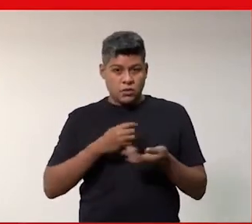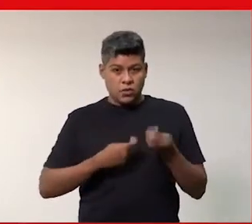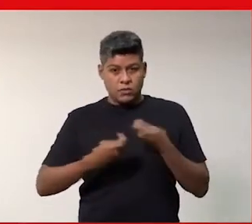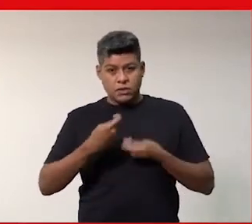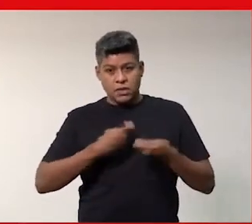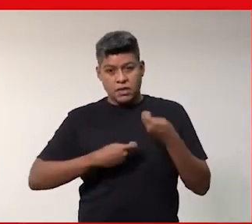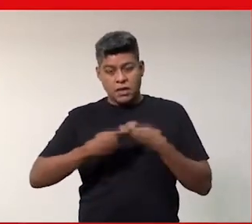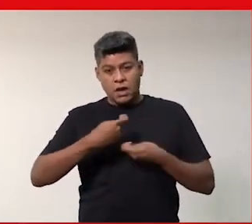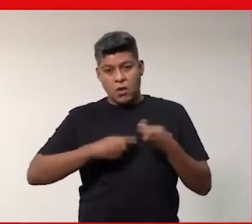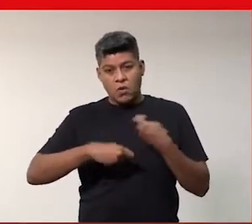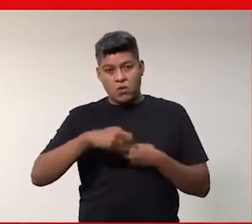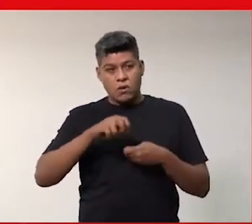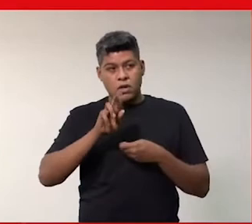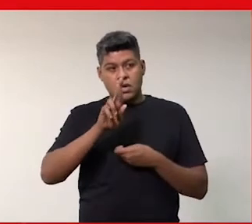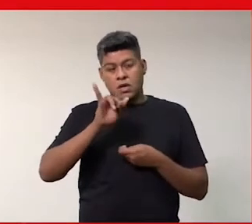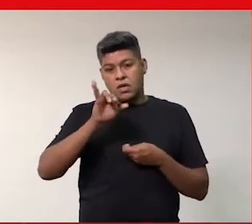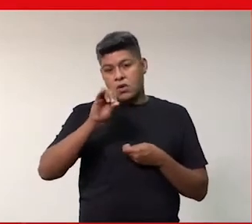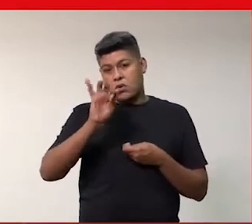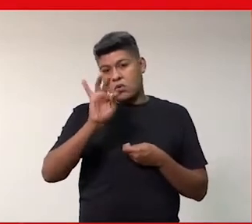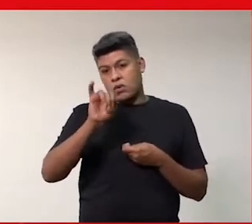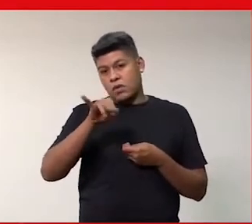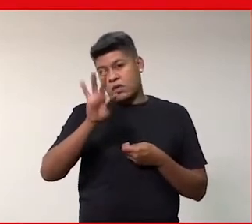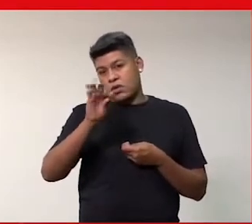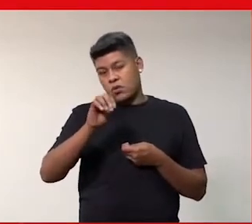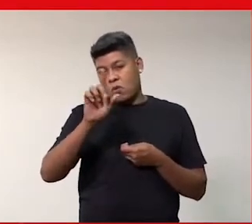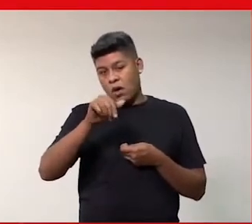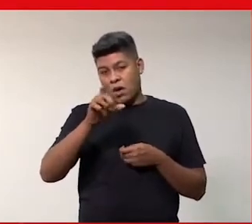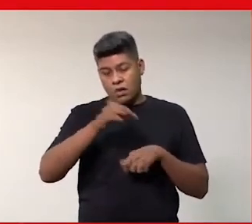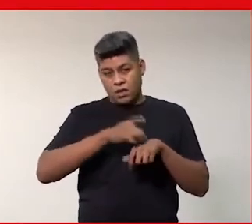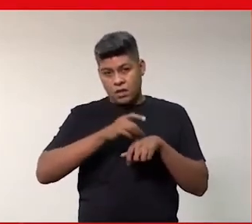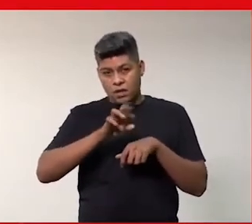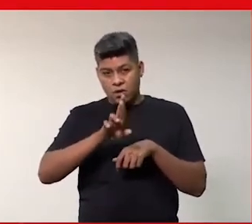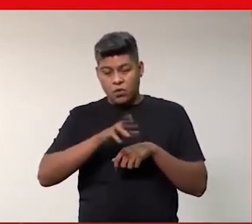da Rio Tinto, é diretora, né,